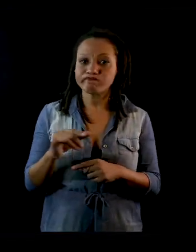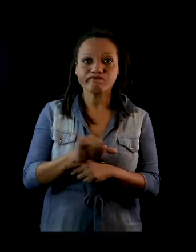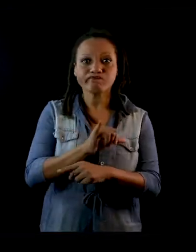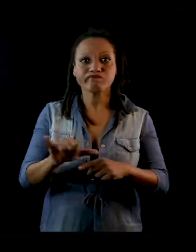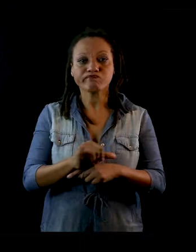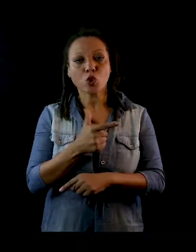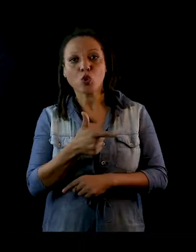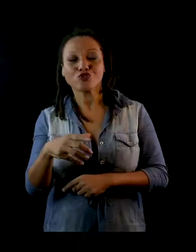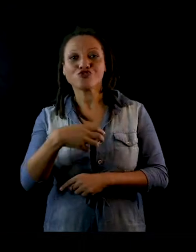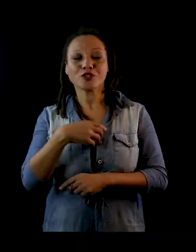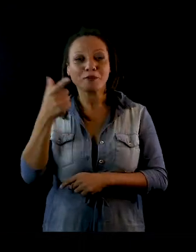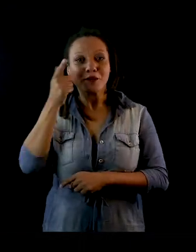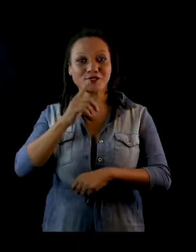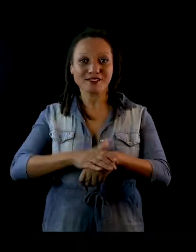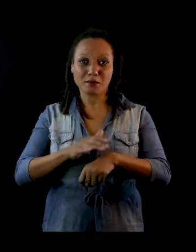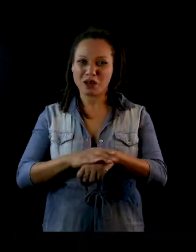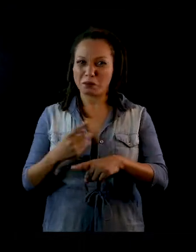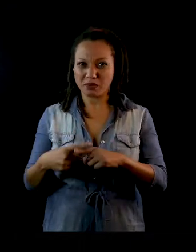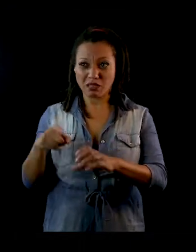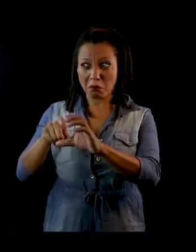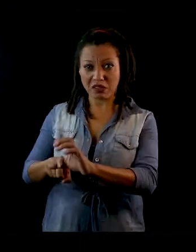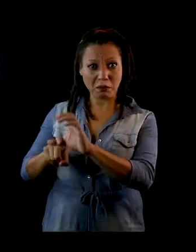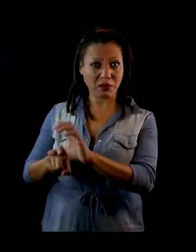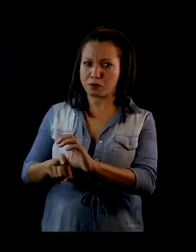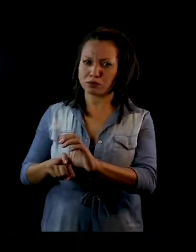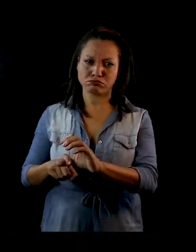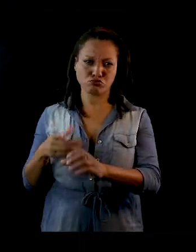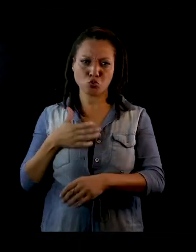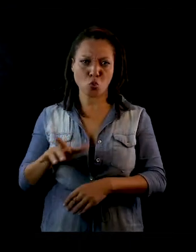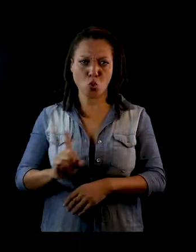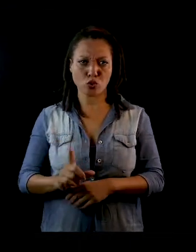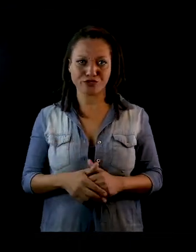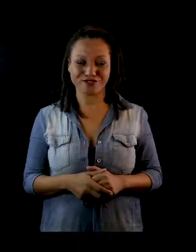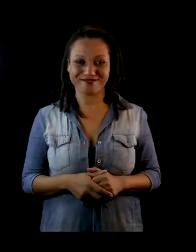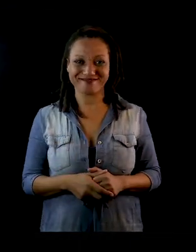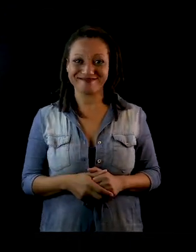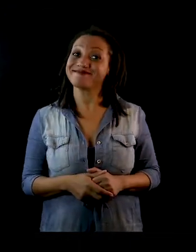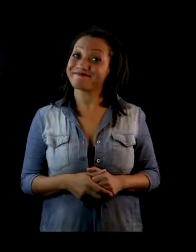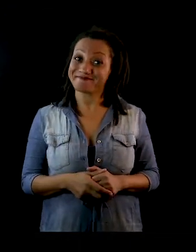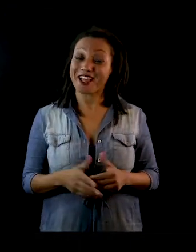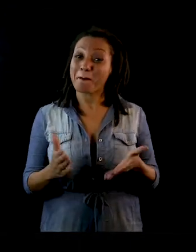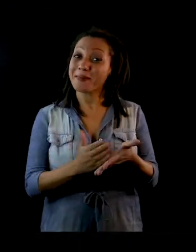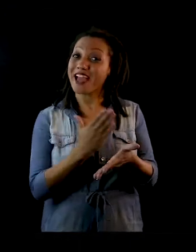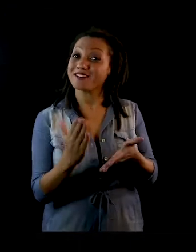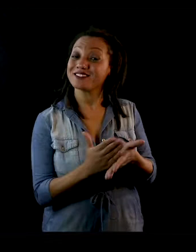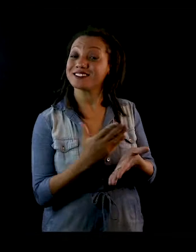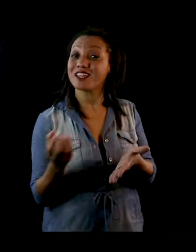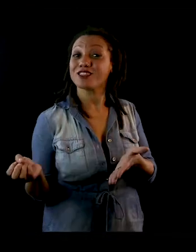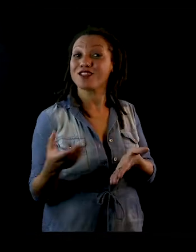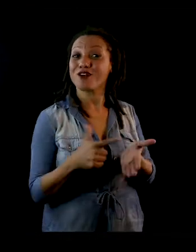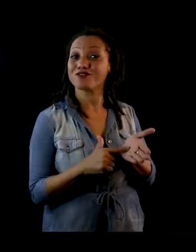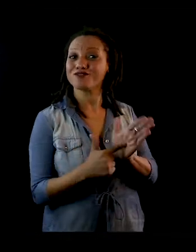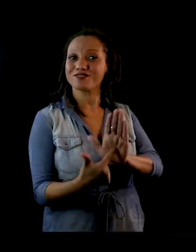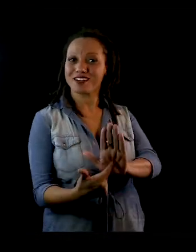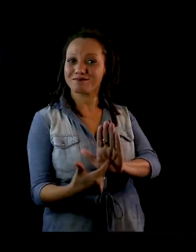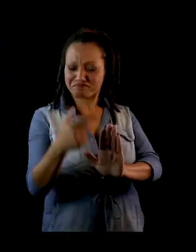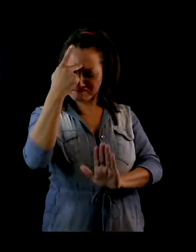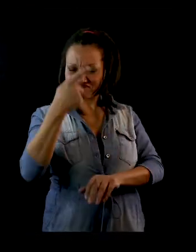outras formas de poder viabilizar meu trabalho, porque eu não gosto de ficar dependendo de ninguém. Trouxe a minha revista nova, que assim, eu